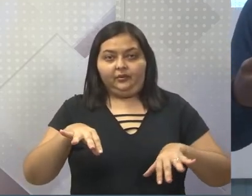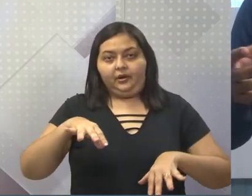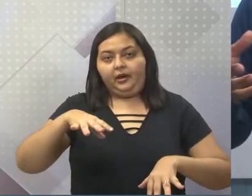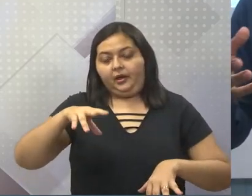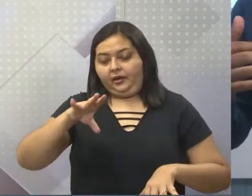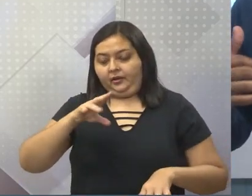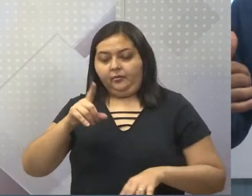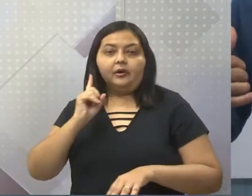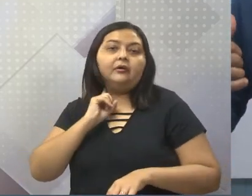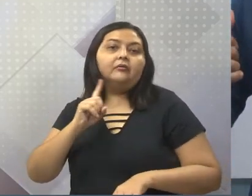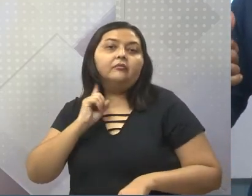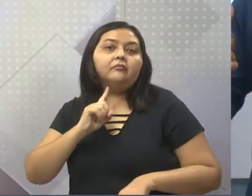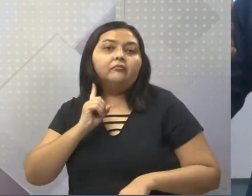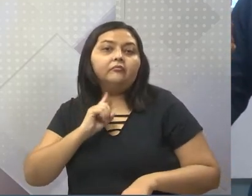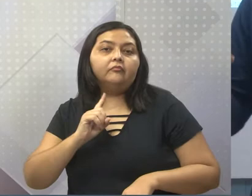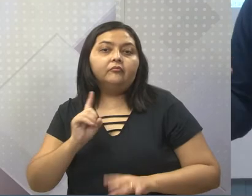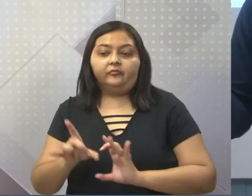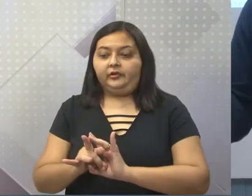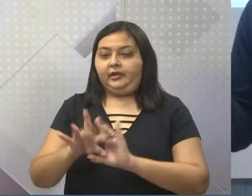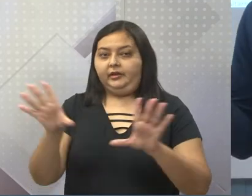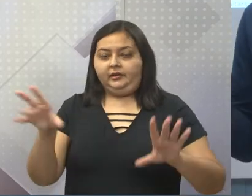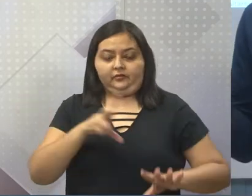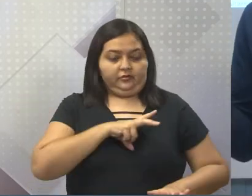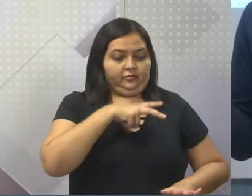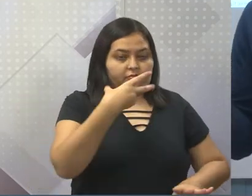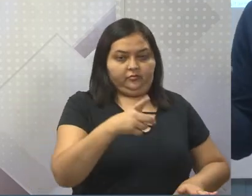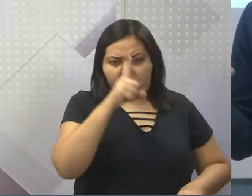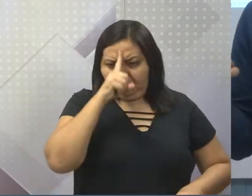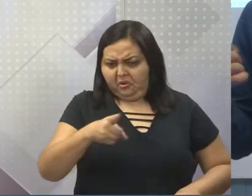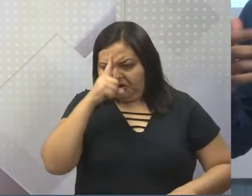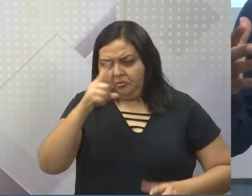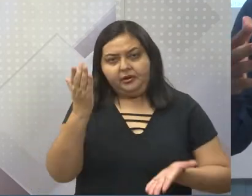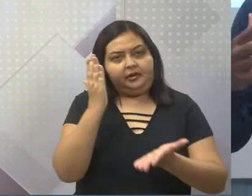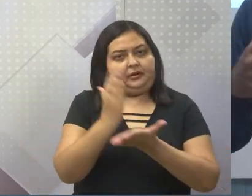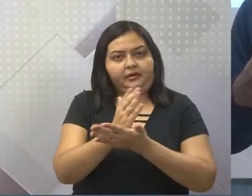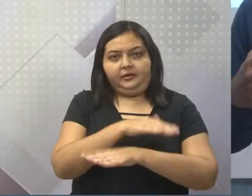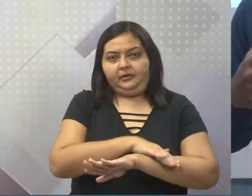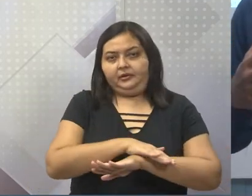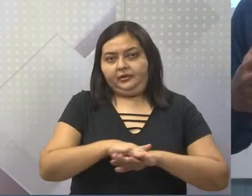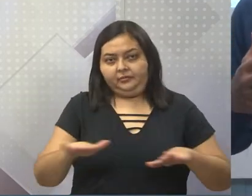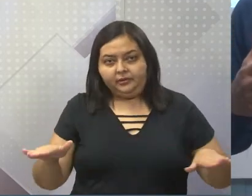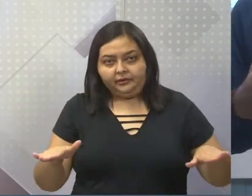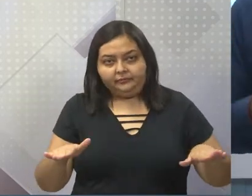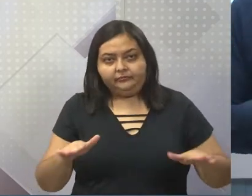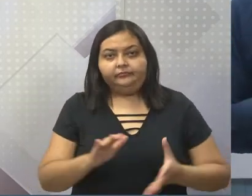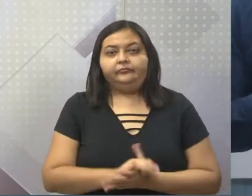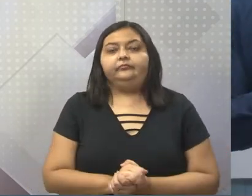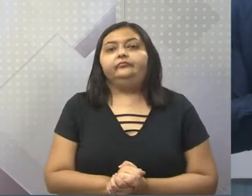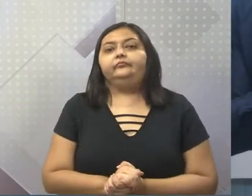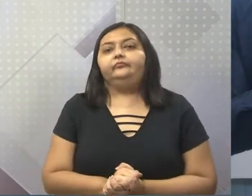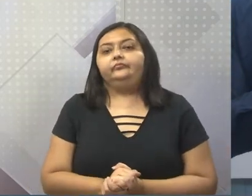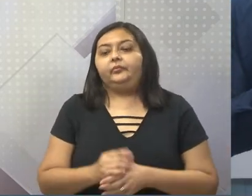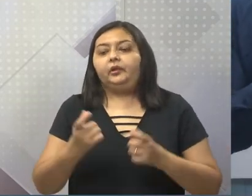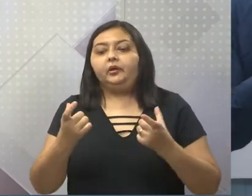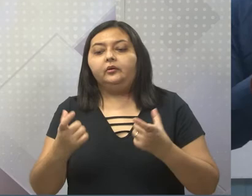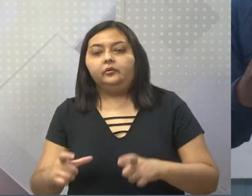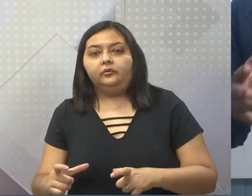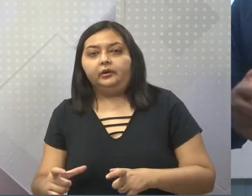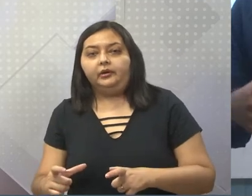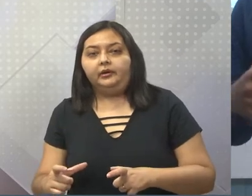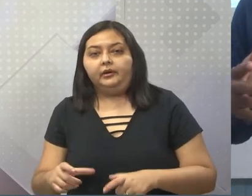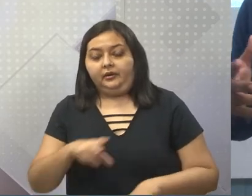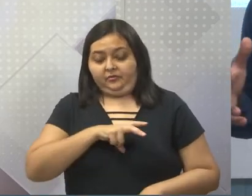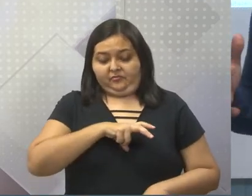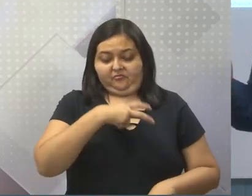português, no entender dessas pessoas que moravam nesse lugar, né? Eu vou dizer onde é que é, exatamente. Era que o domínio